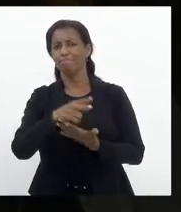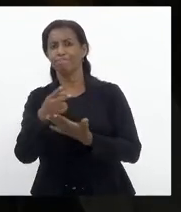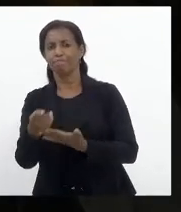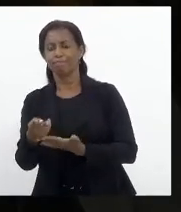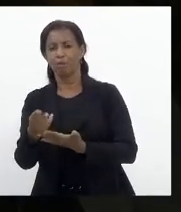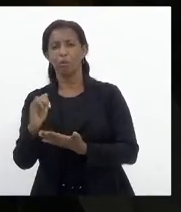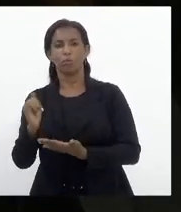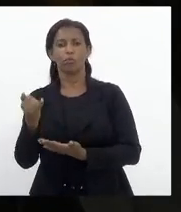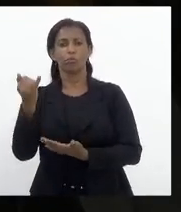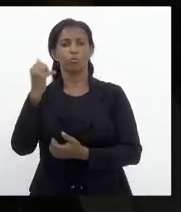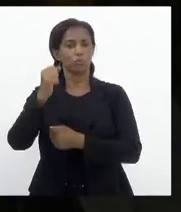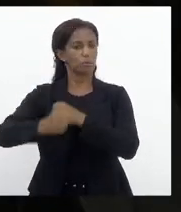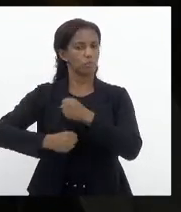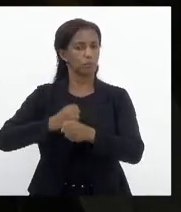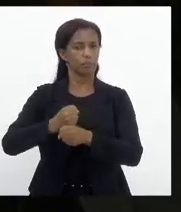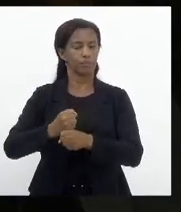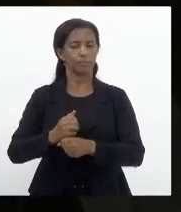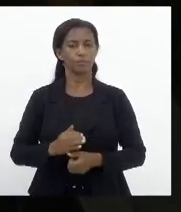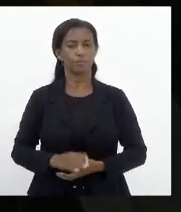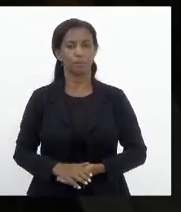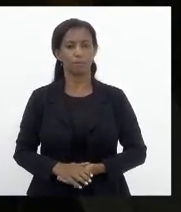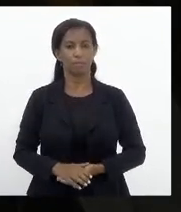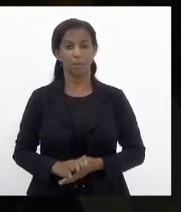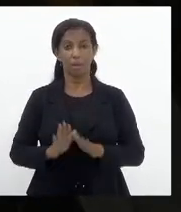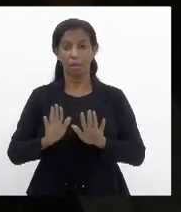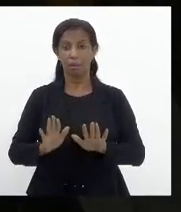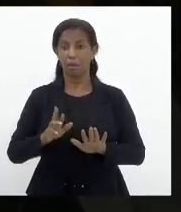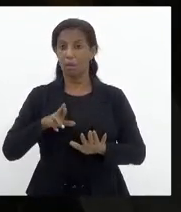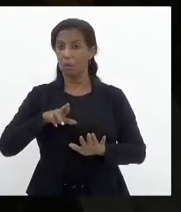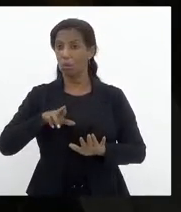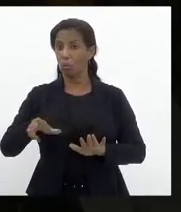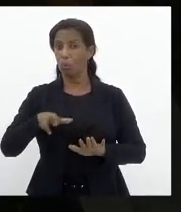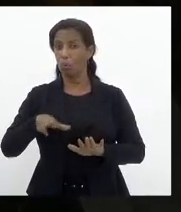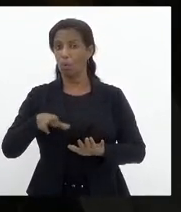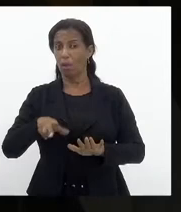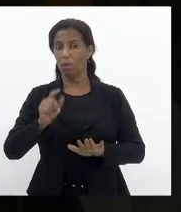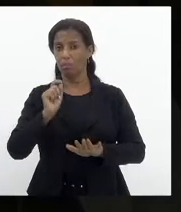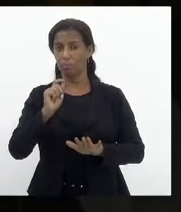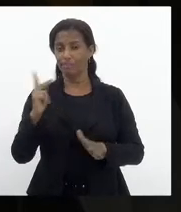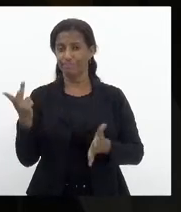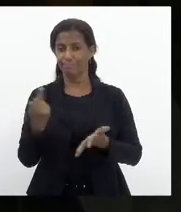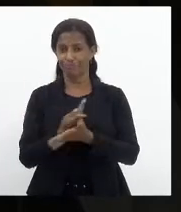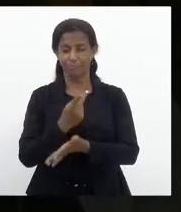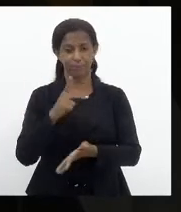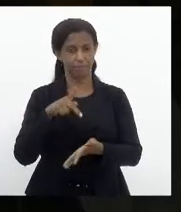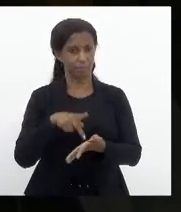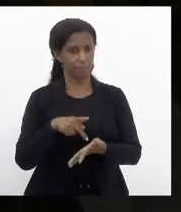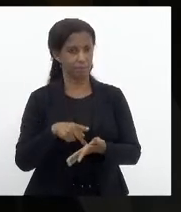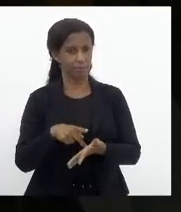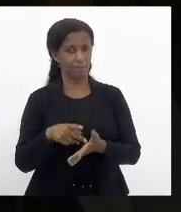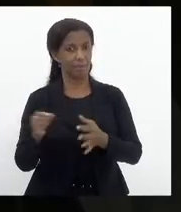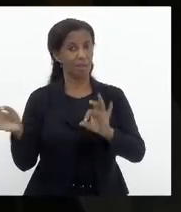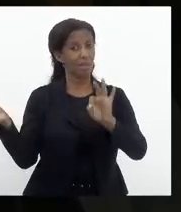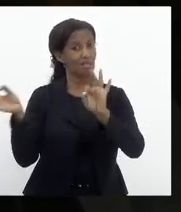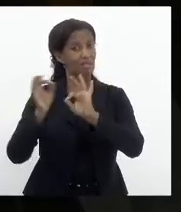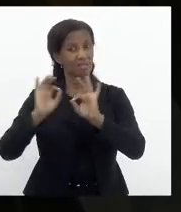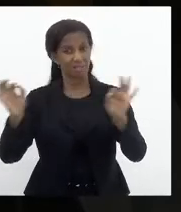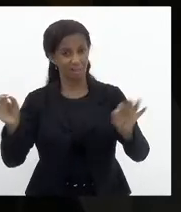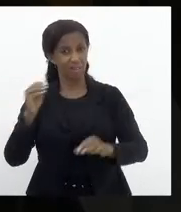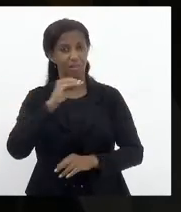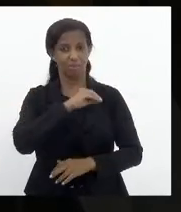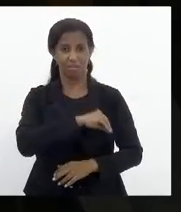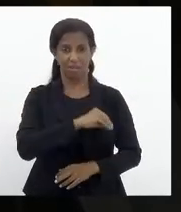inflação anual. Mas não é o que vem ocorrendo. Nem nos salários,